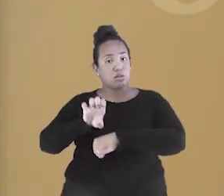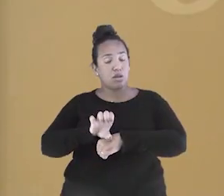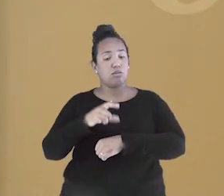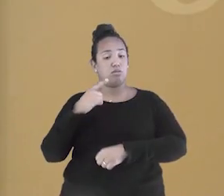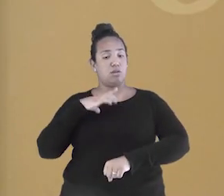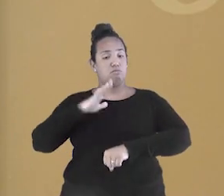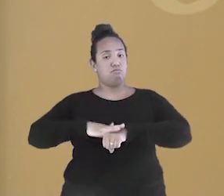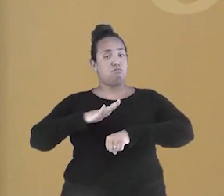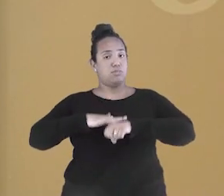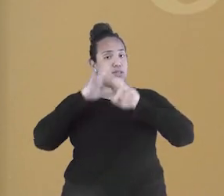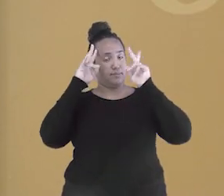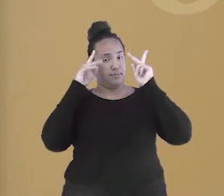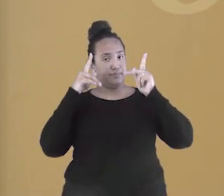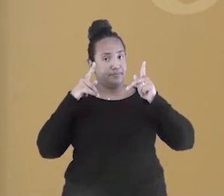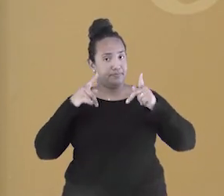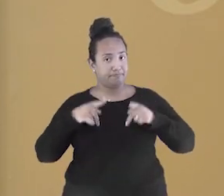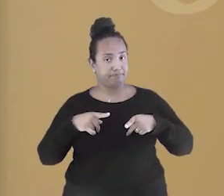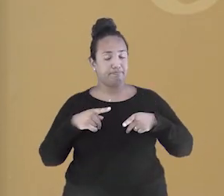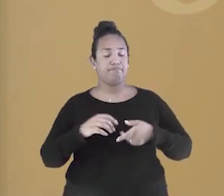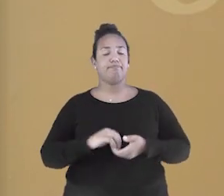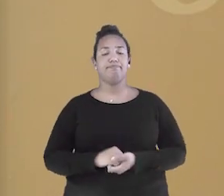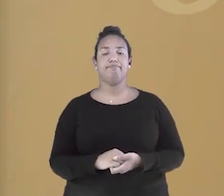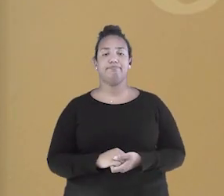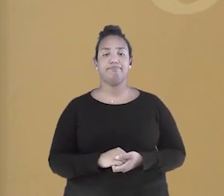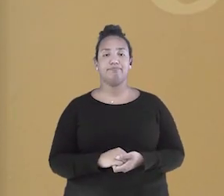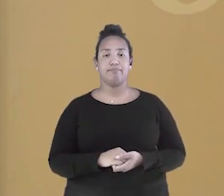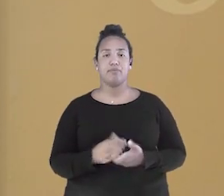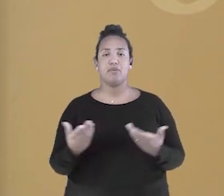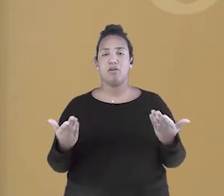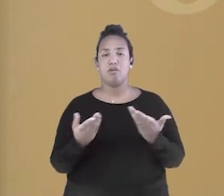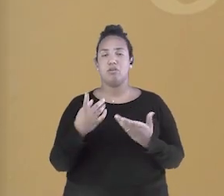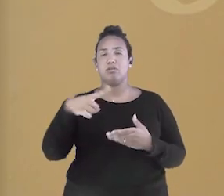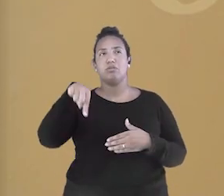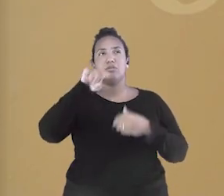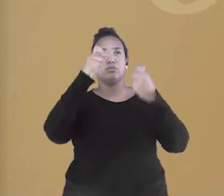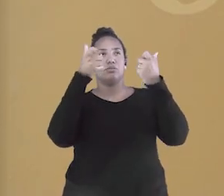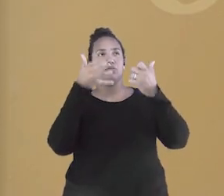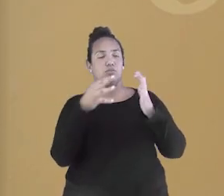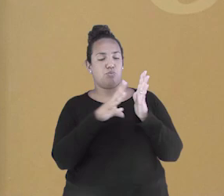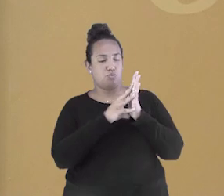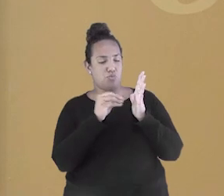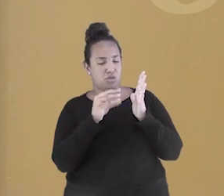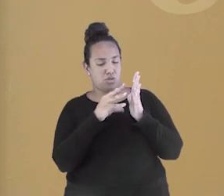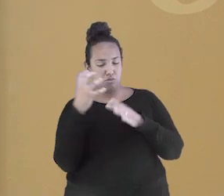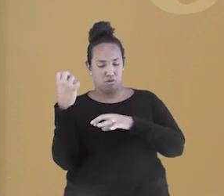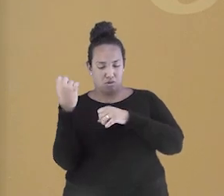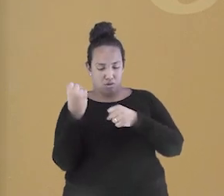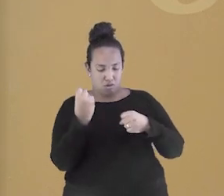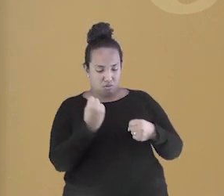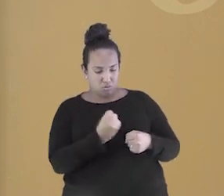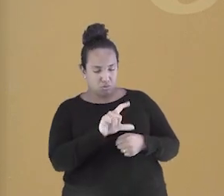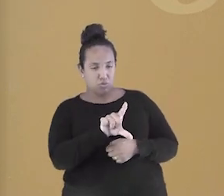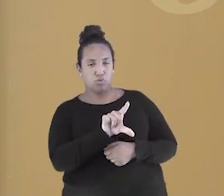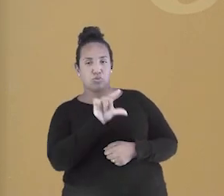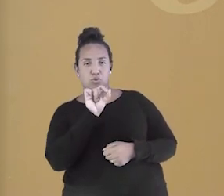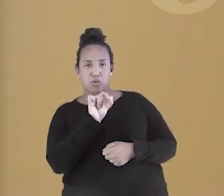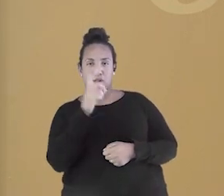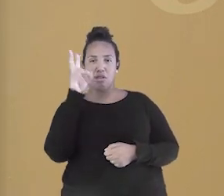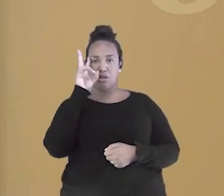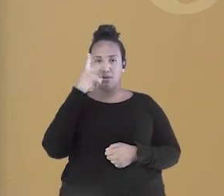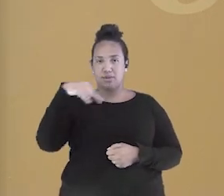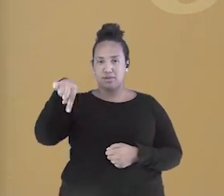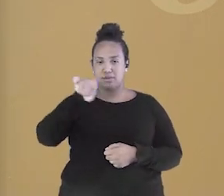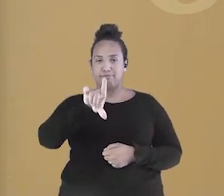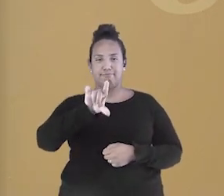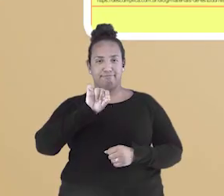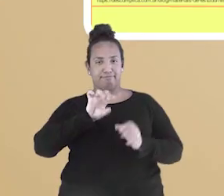Quando falamos do modelo republicano a ser escolhido, vimos que se optou pelo modelo liberal. Assim também foi